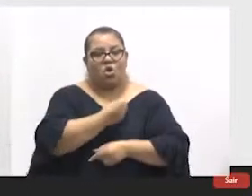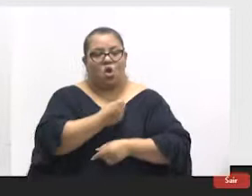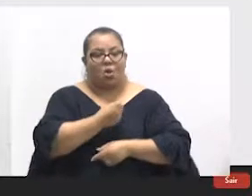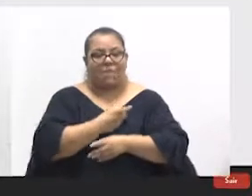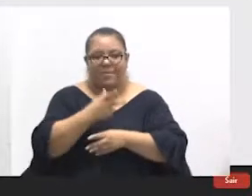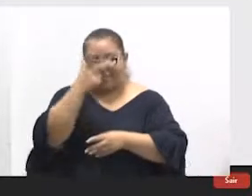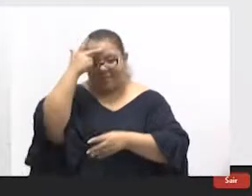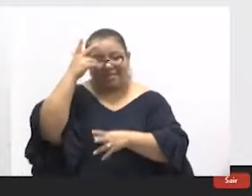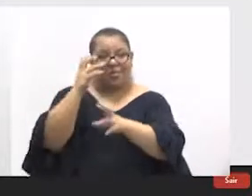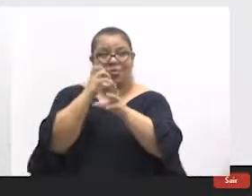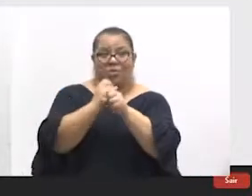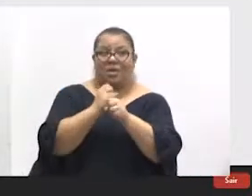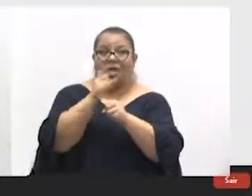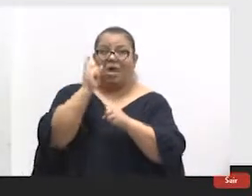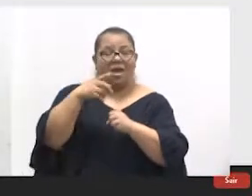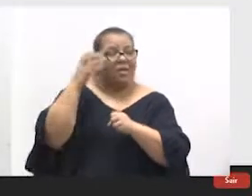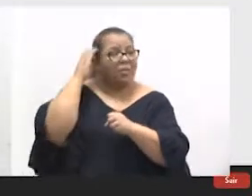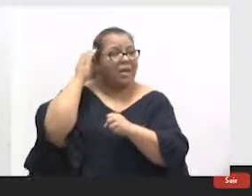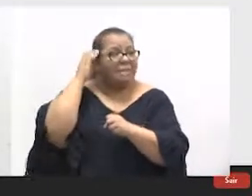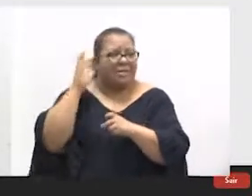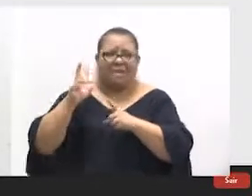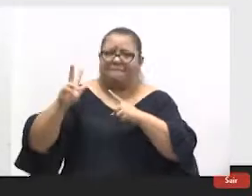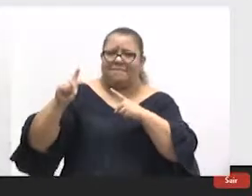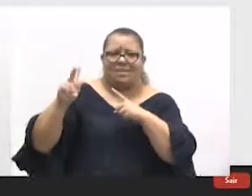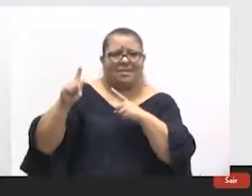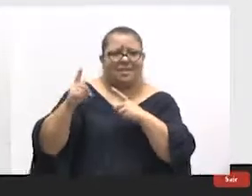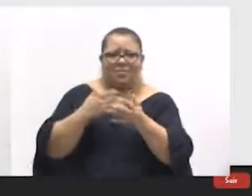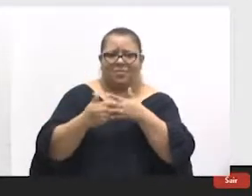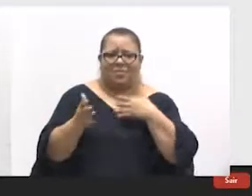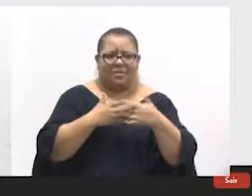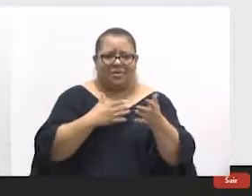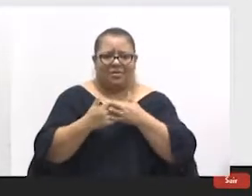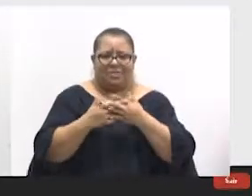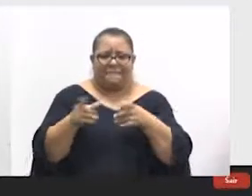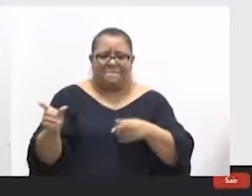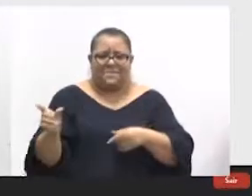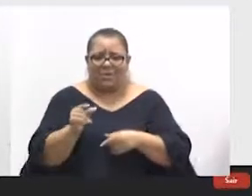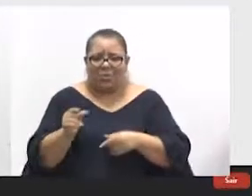de Cuiabá, Varzegande, aqui é a minoria.